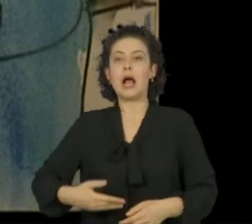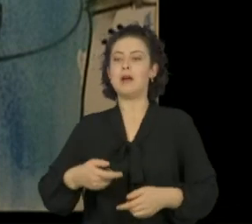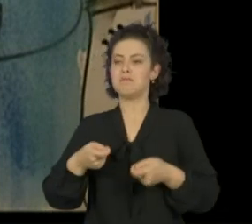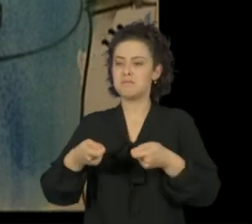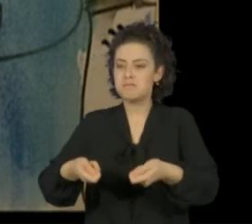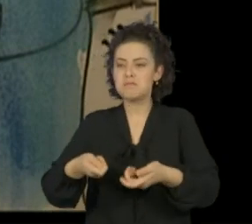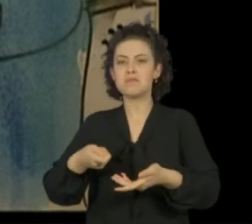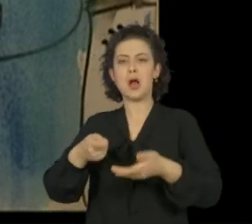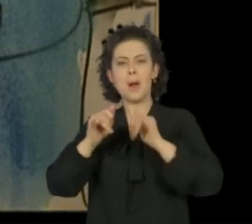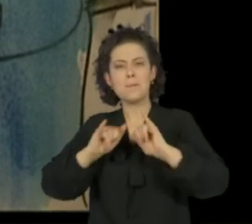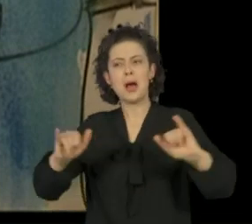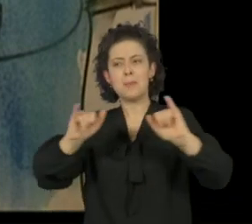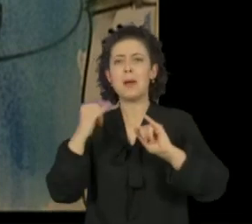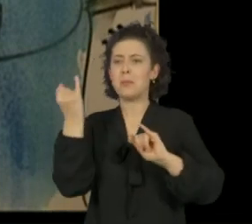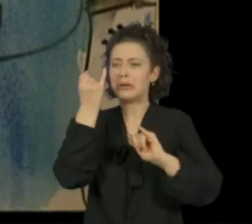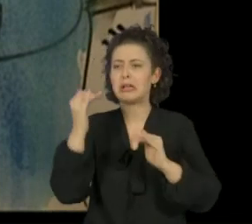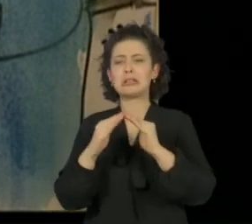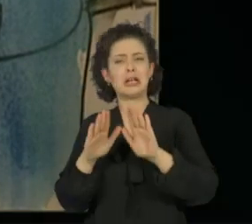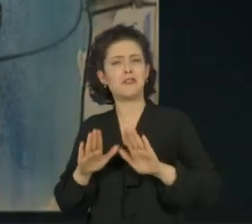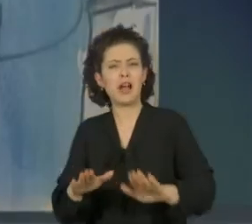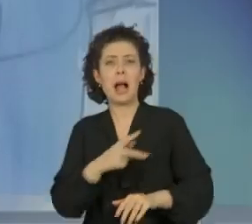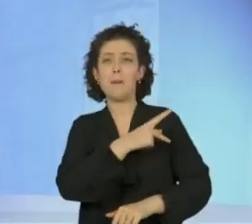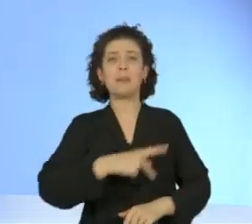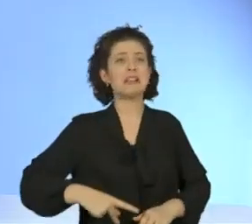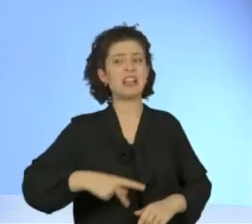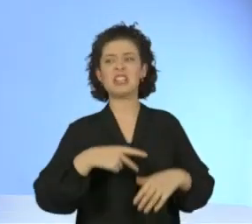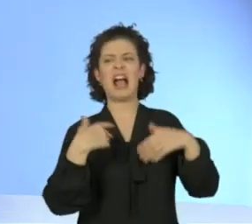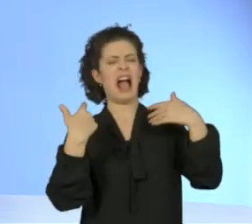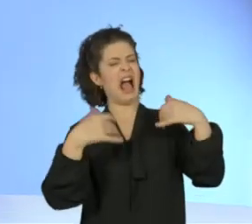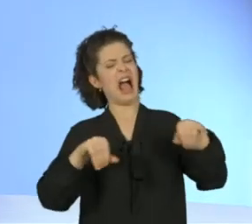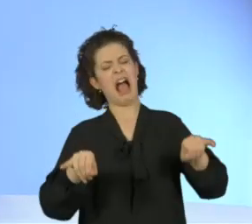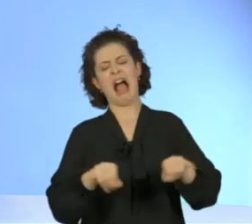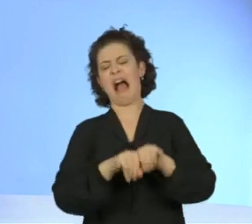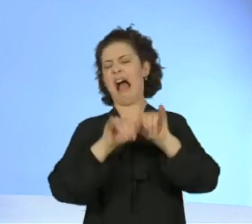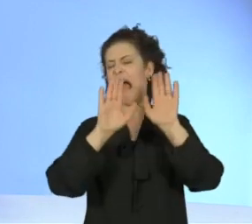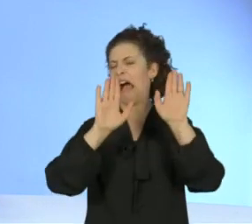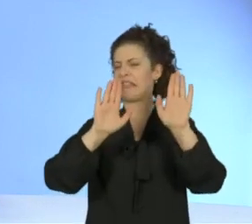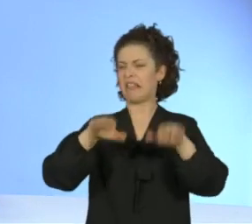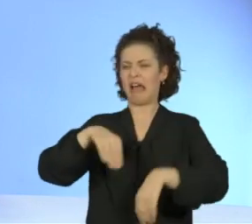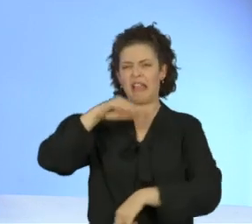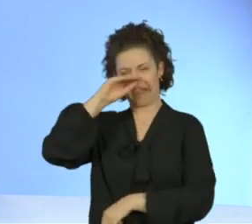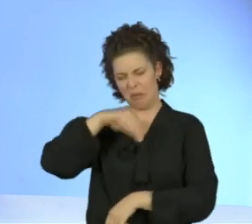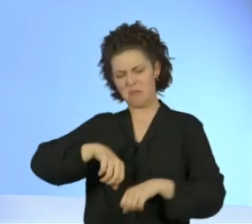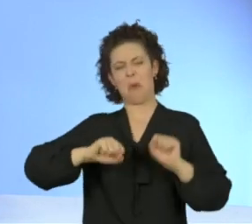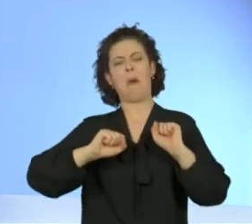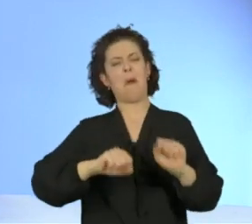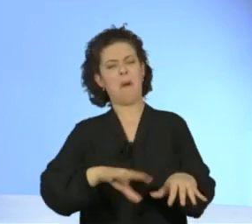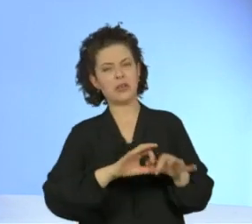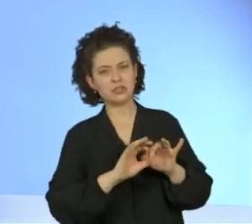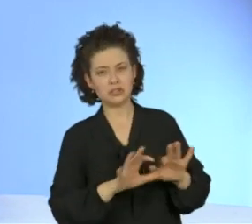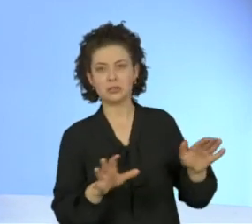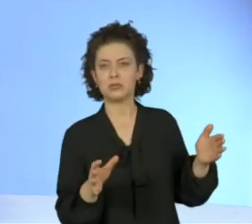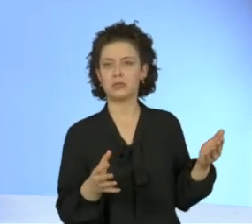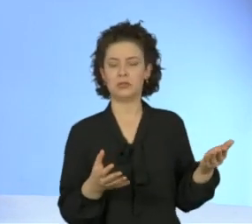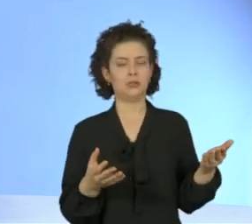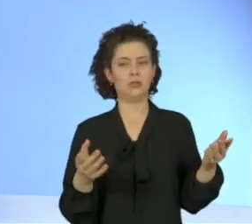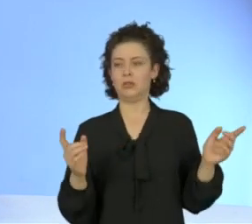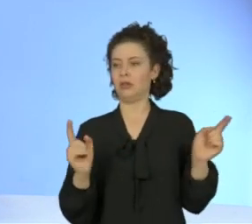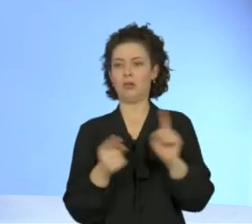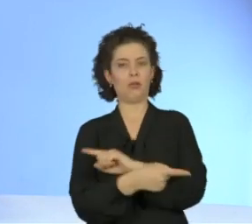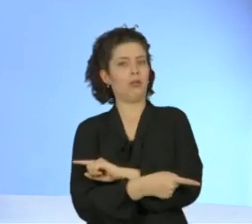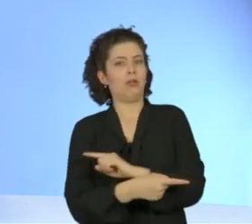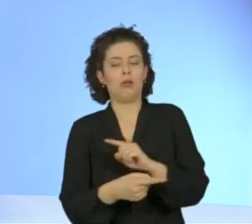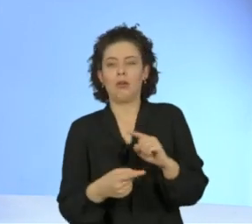e vai um presidente para a rua dizer que as pessoas têm que ir para a rua, que não usam uma máscara, um equipamento de